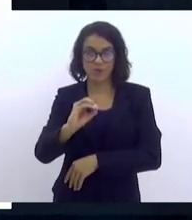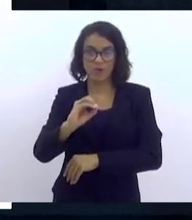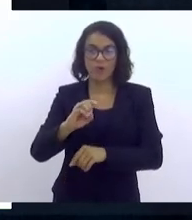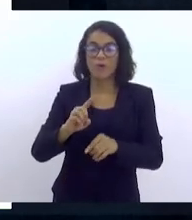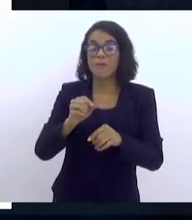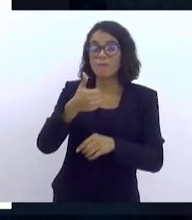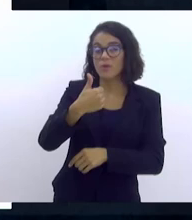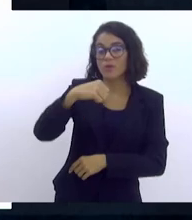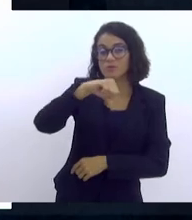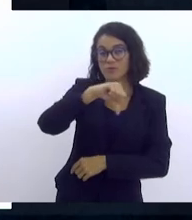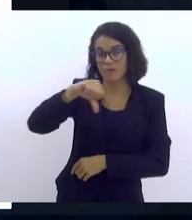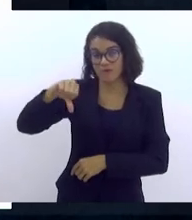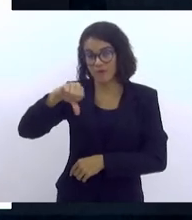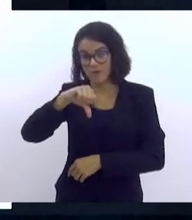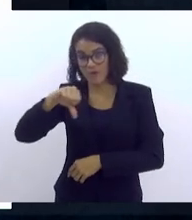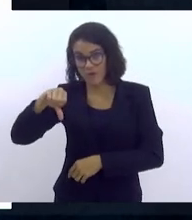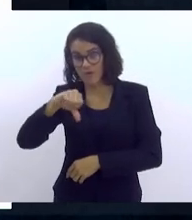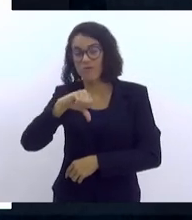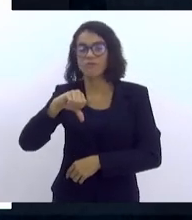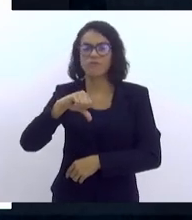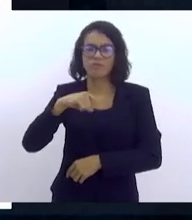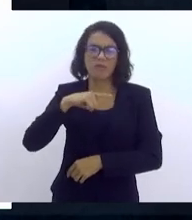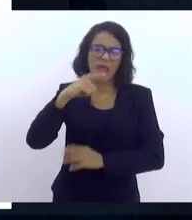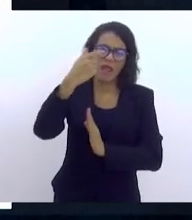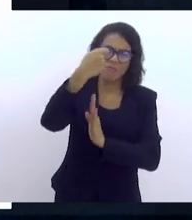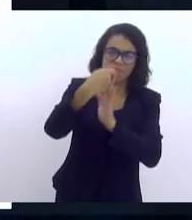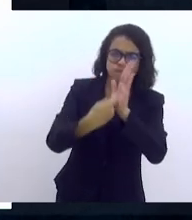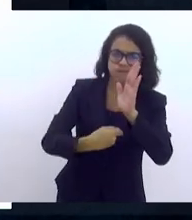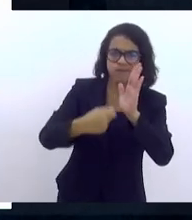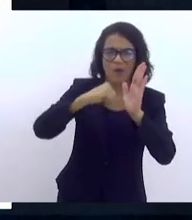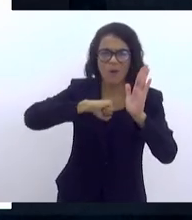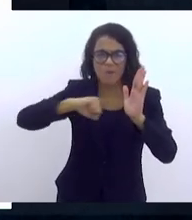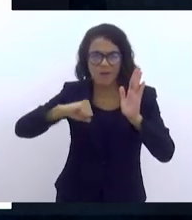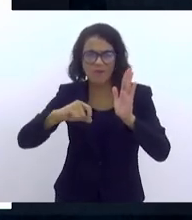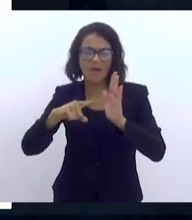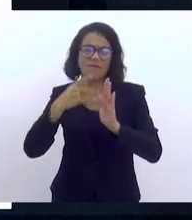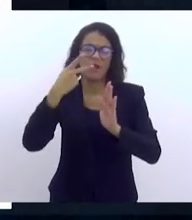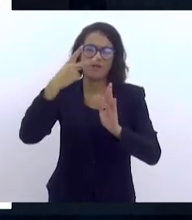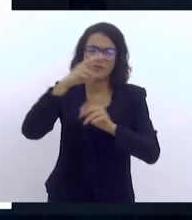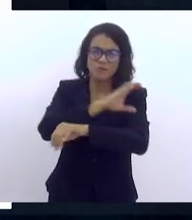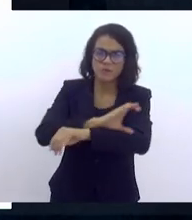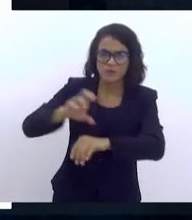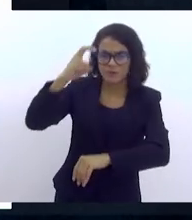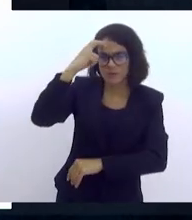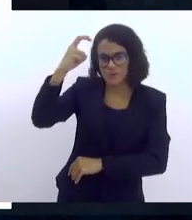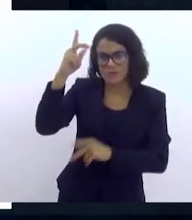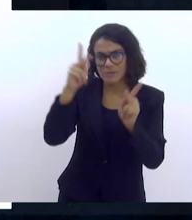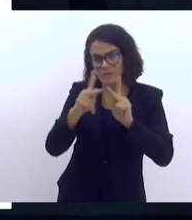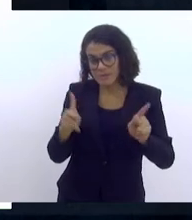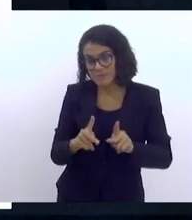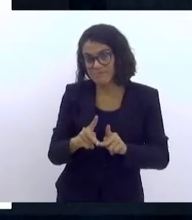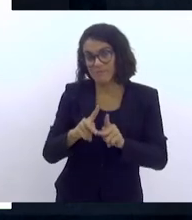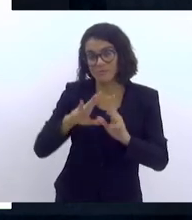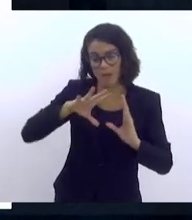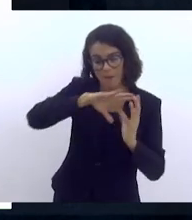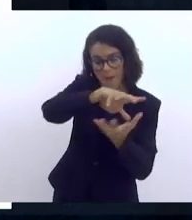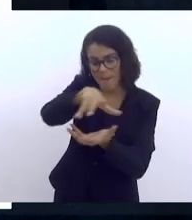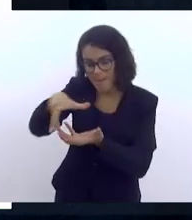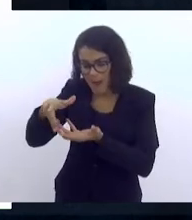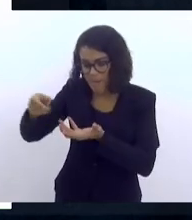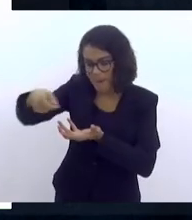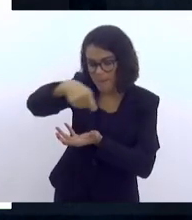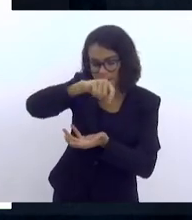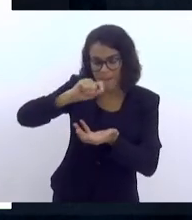em 1999, que tem um manifesto, enfim, que fala de cultura de paz para as nações e especialmente